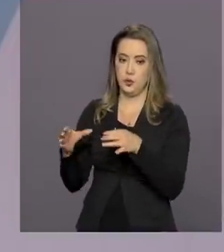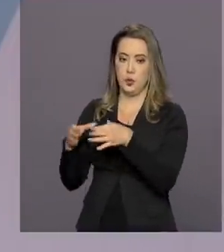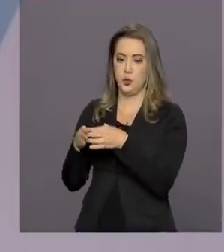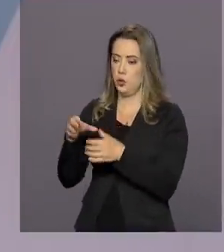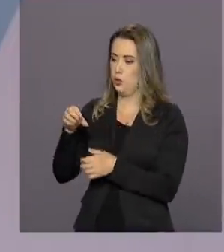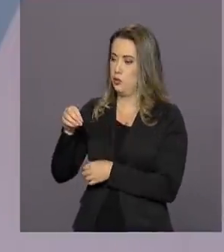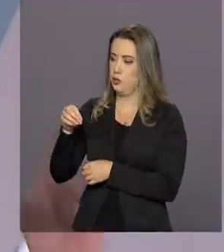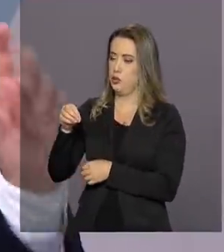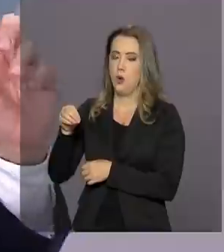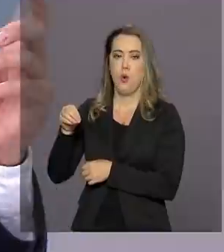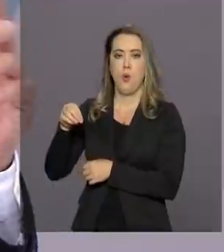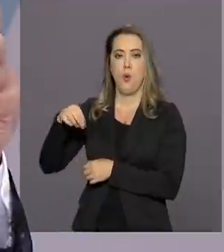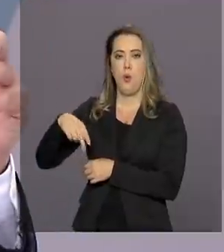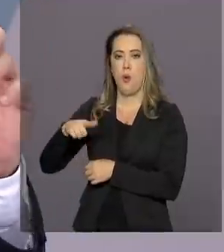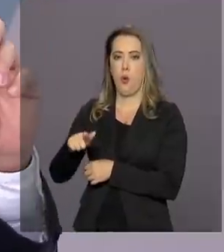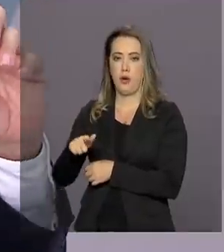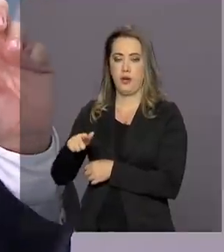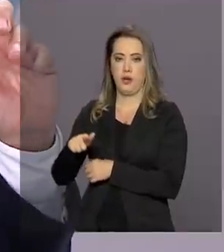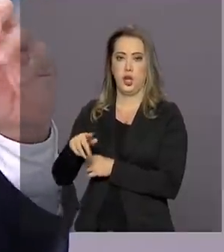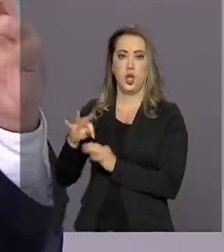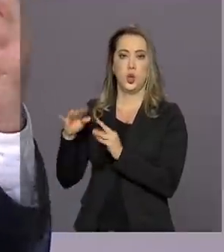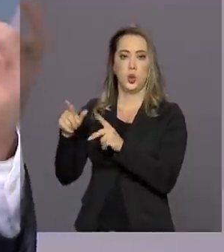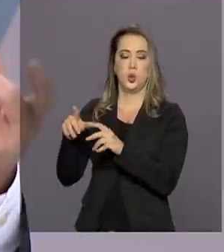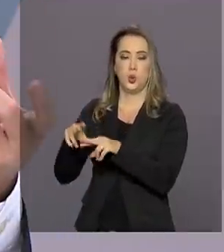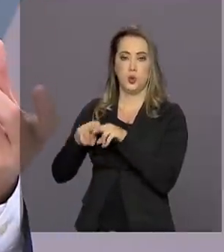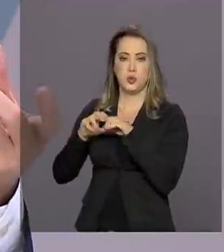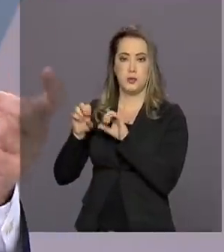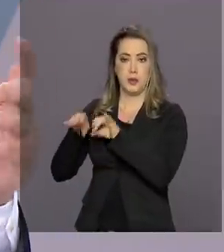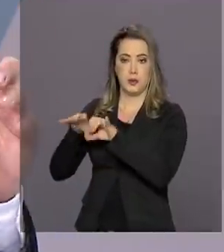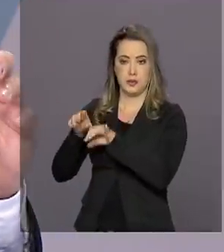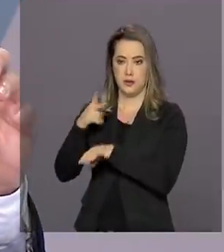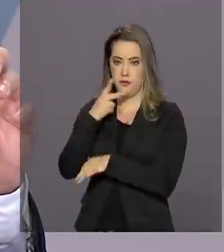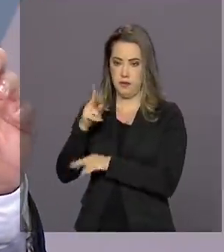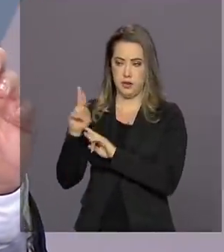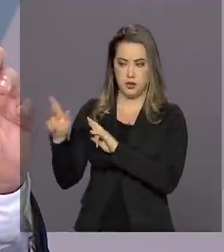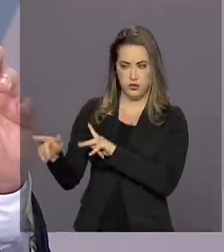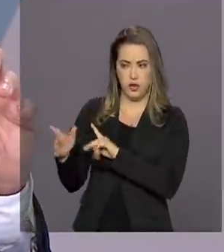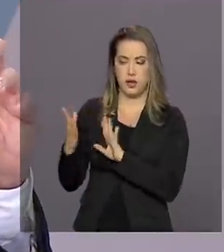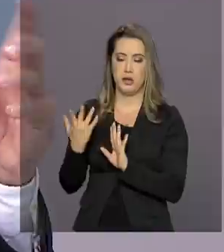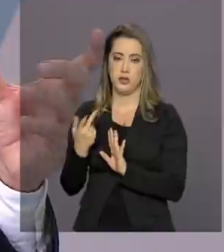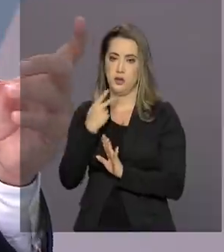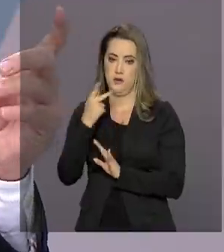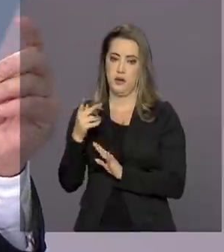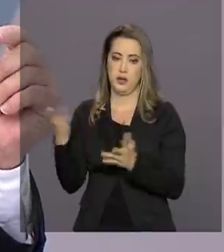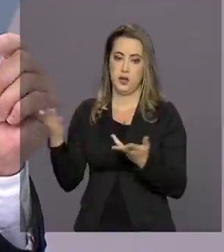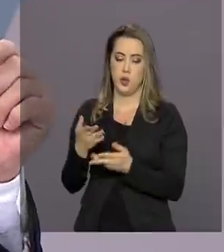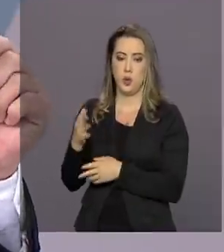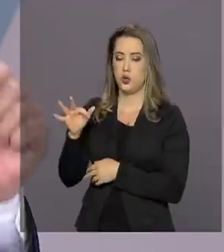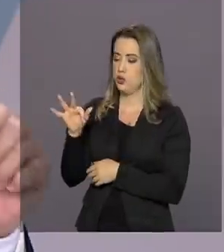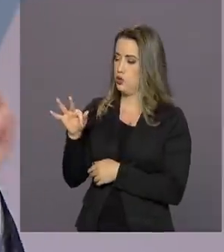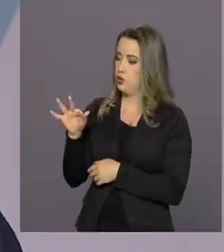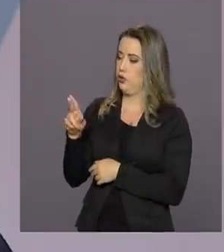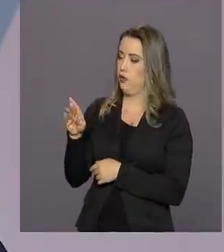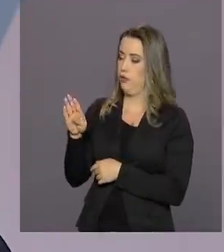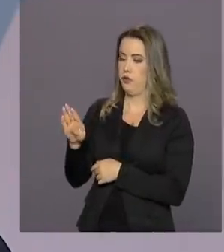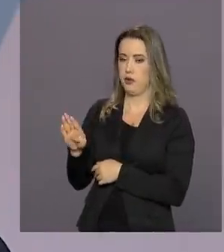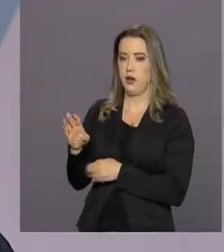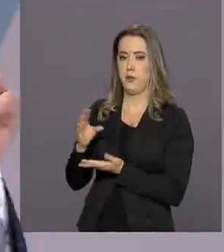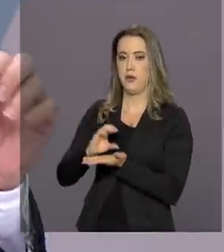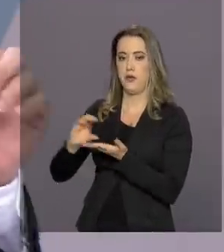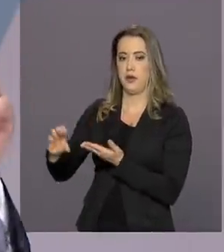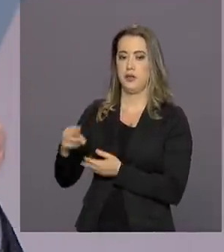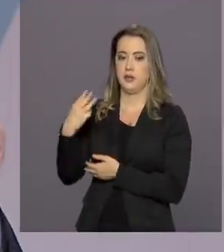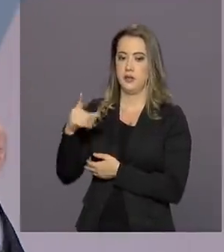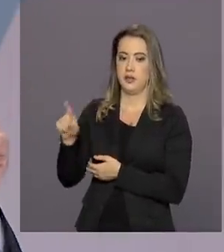Educação, ela traz até um dado um pouquinho diferente. Ela fala que, atualmente, o Fundeb destina 3.700